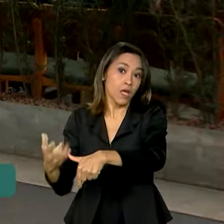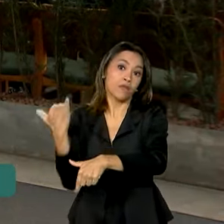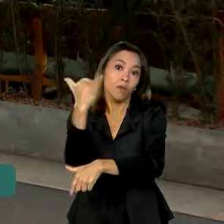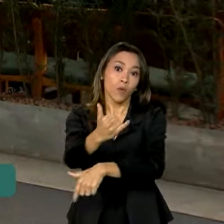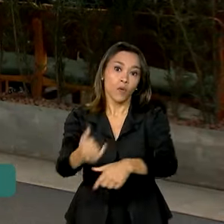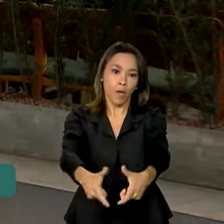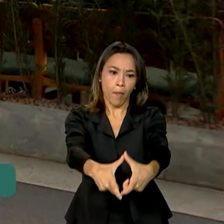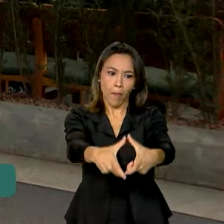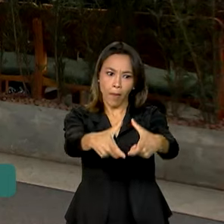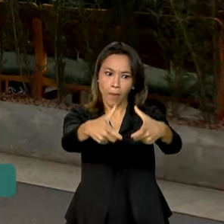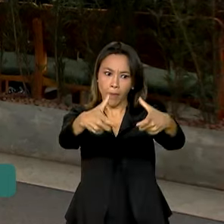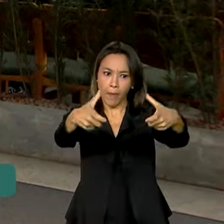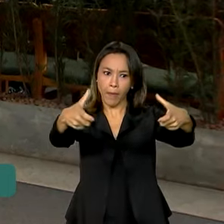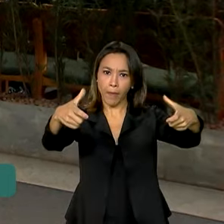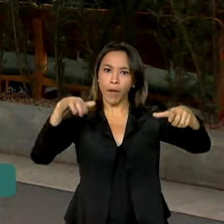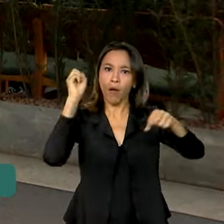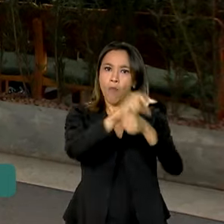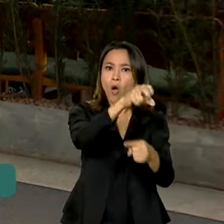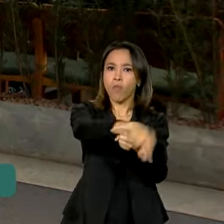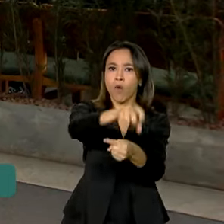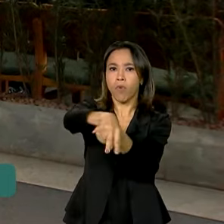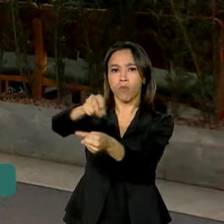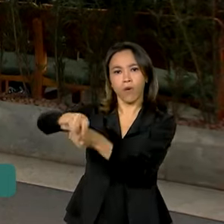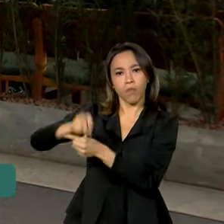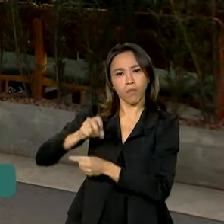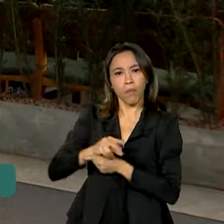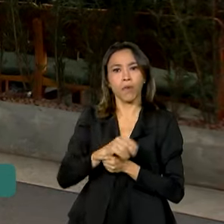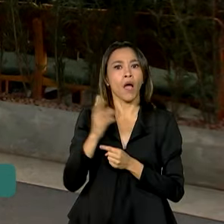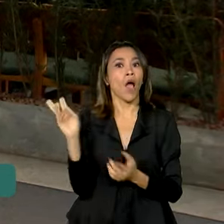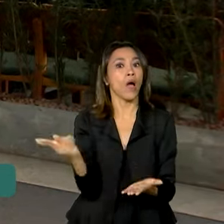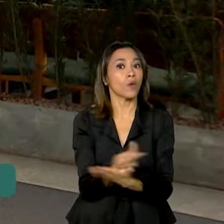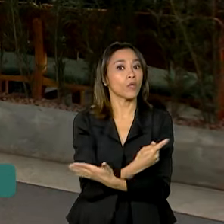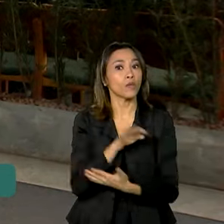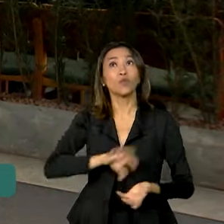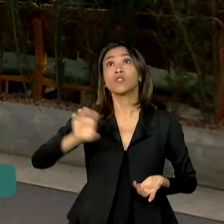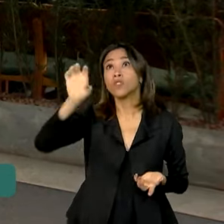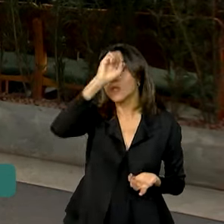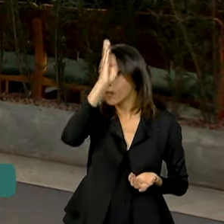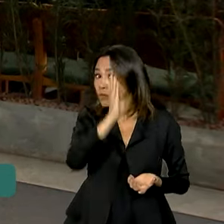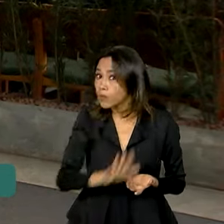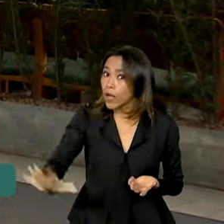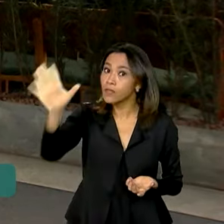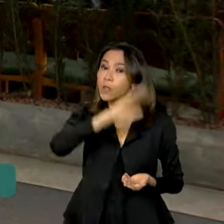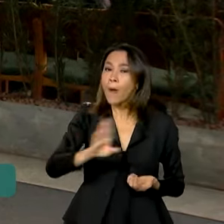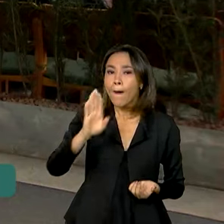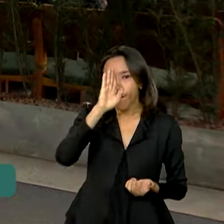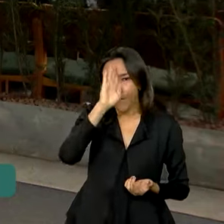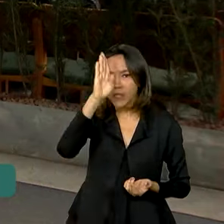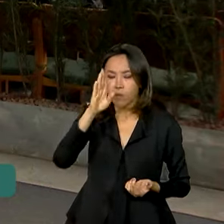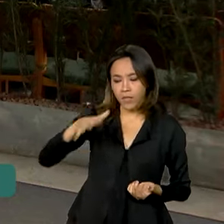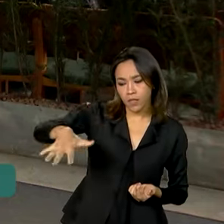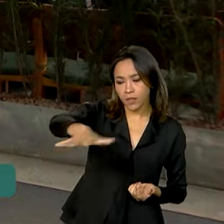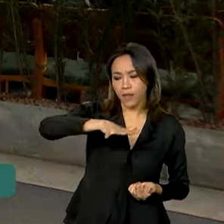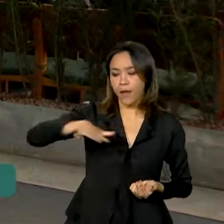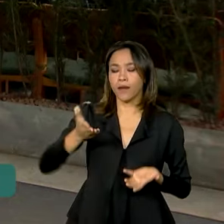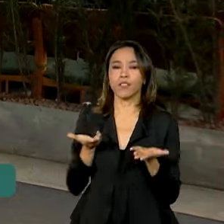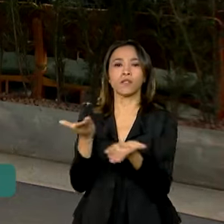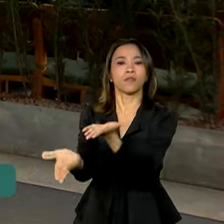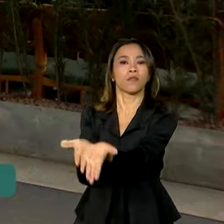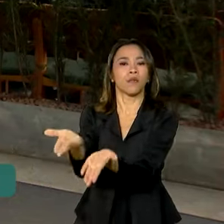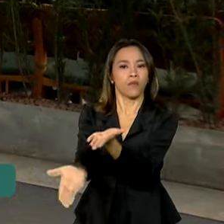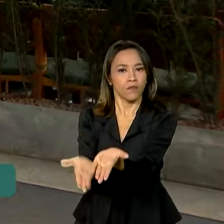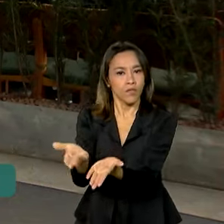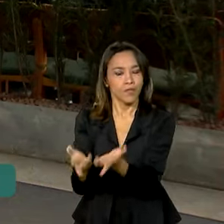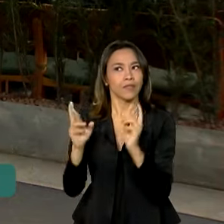da população ocupada ocorreu em todos os estados. O destaque ficou com o setor de serviços e